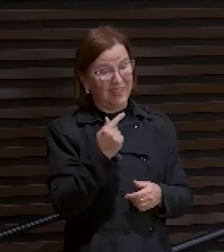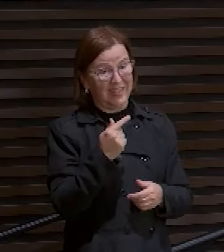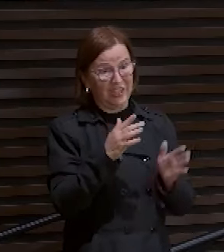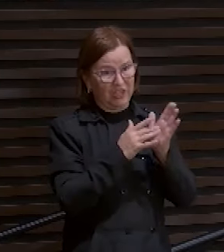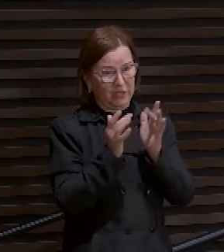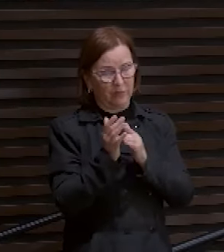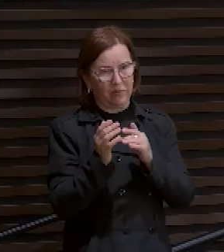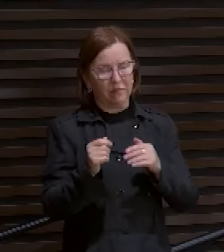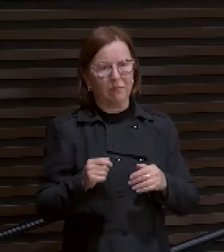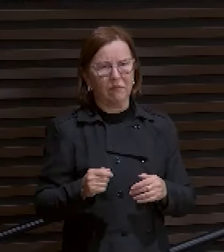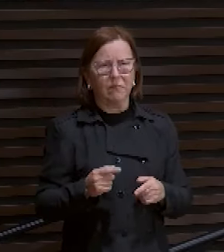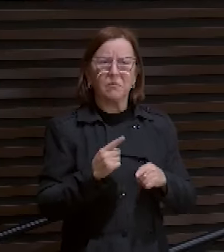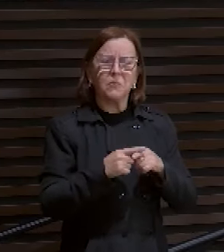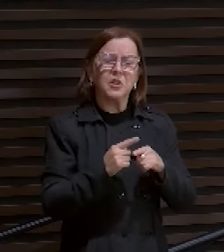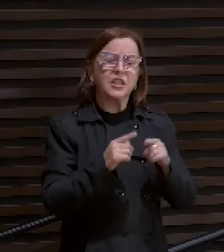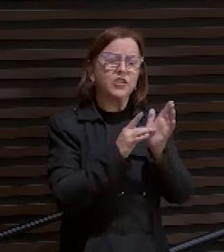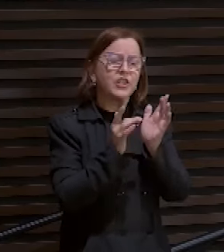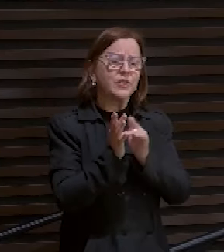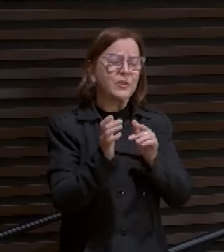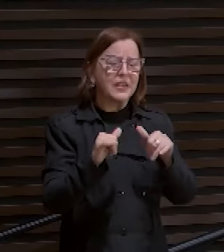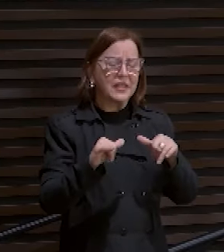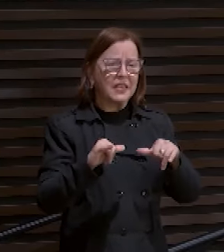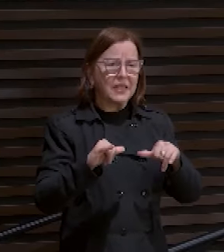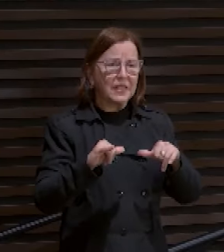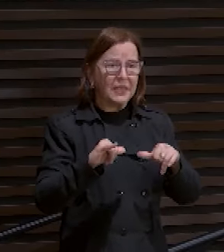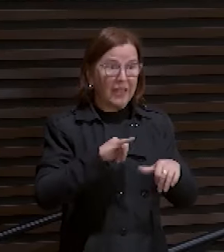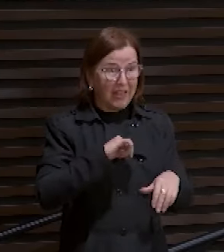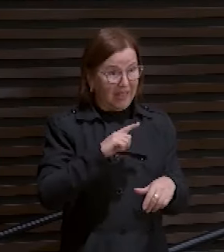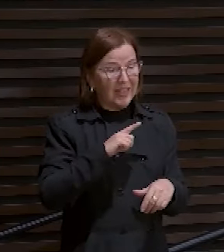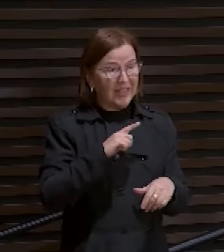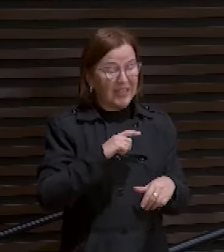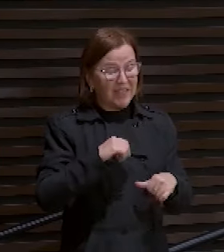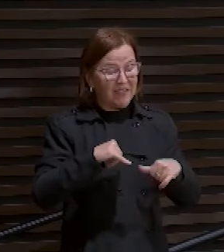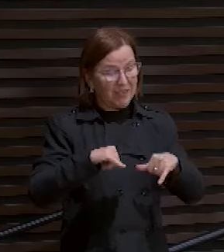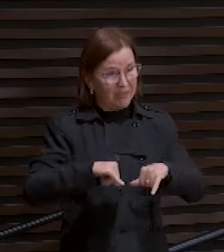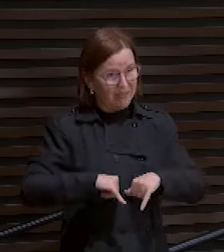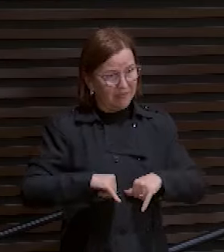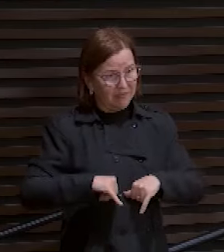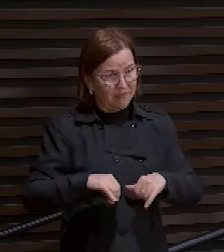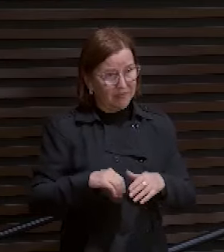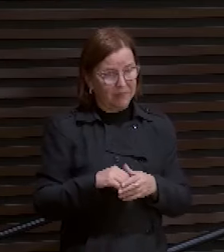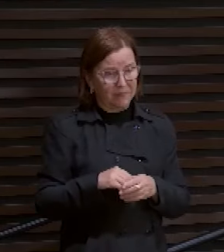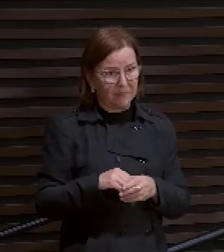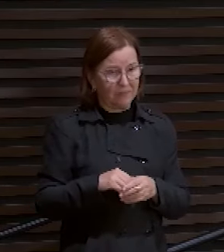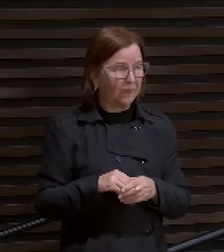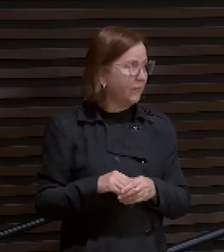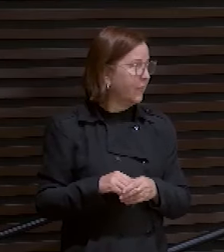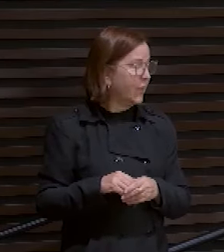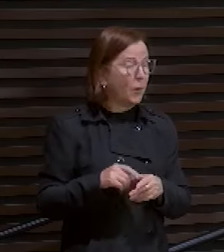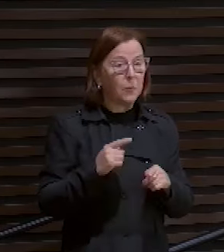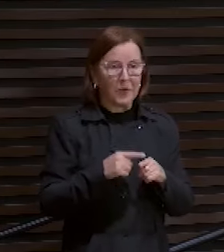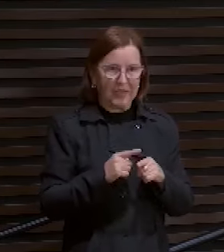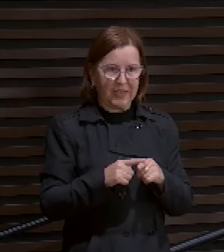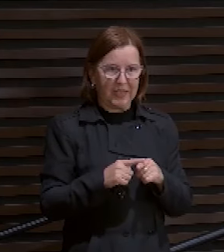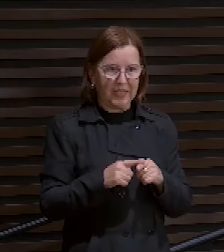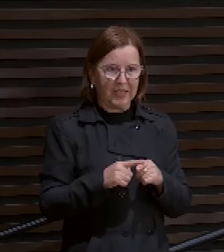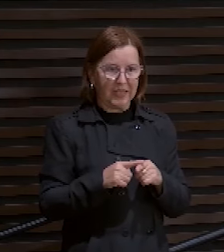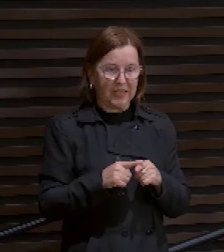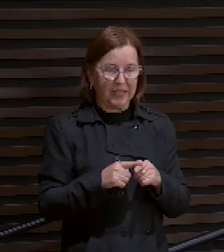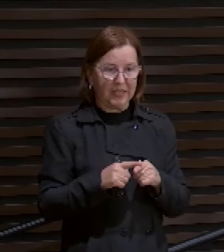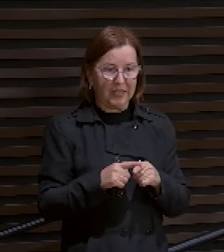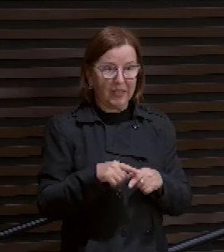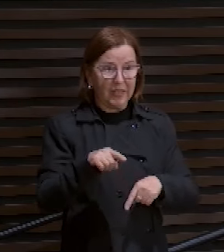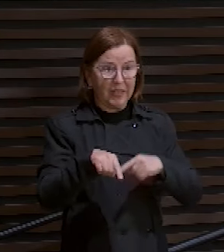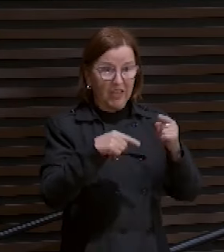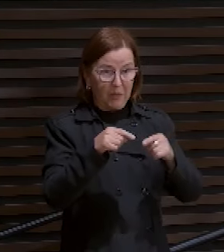Por que que Jesus passou por isso, meus irmãos? Para quando esse sujeito aqui passar. Ele poder socorrer a um